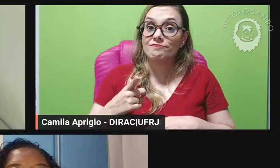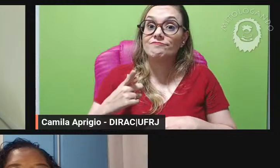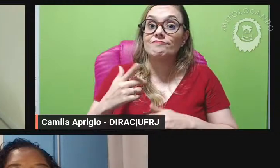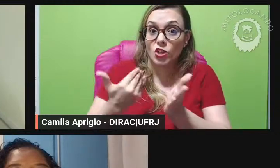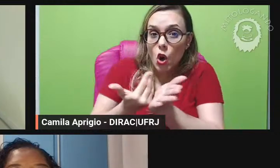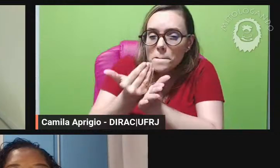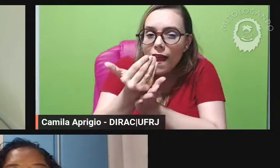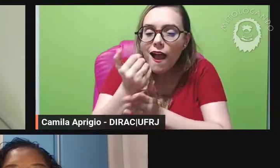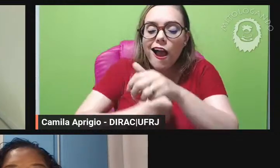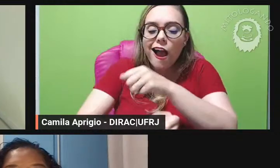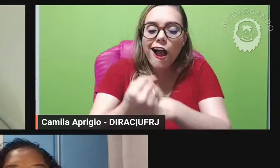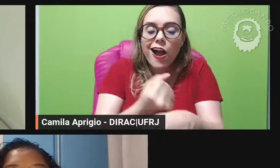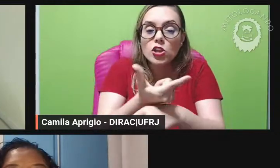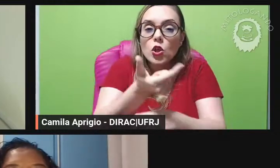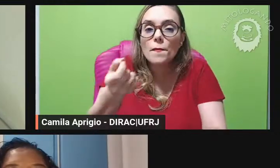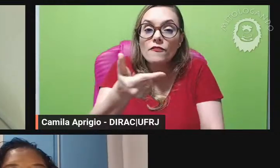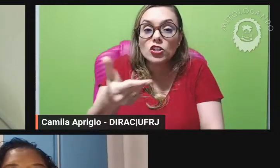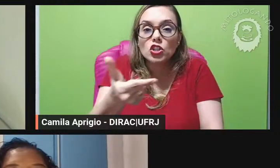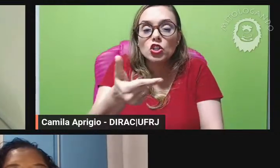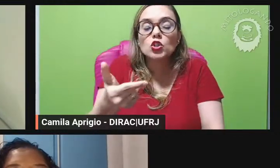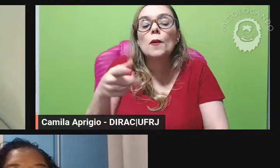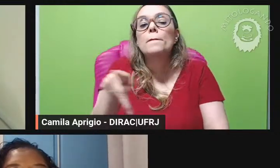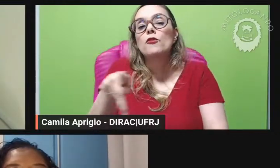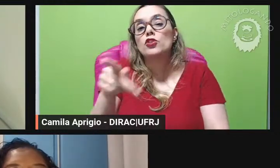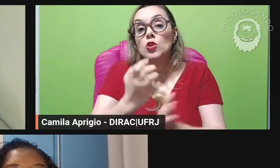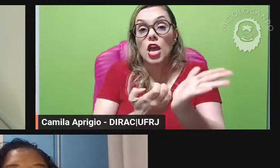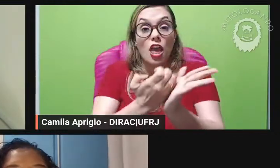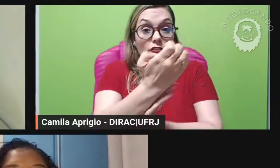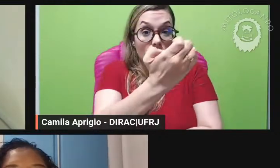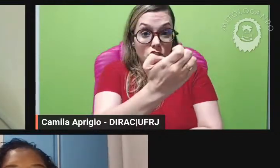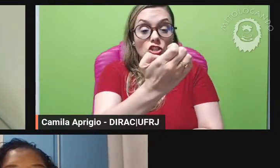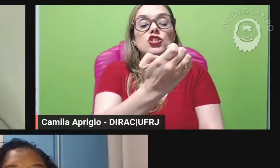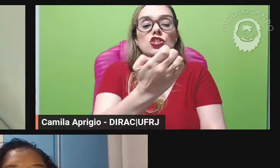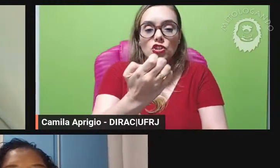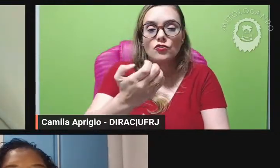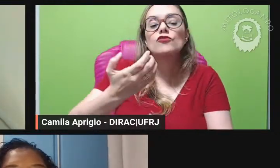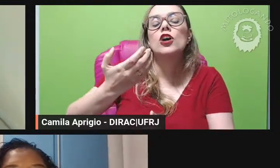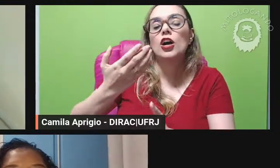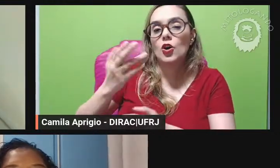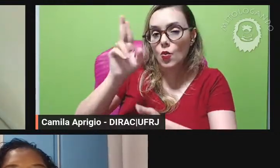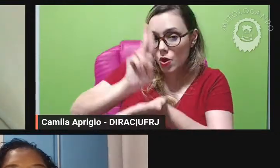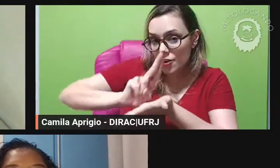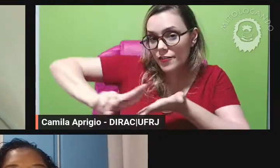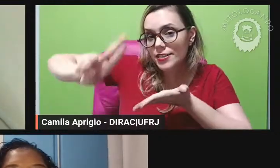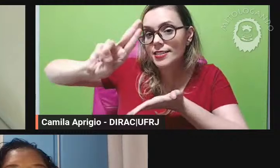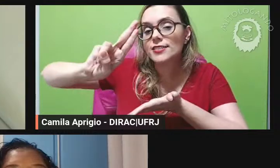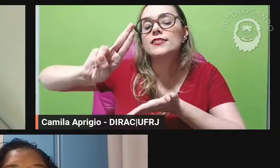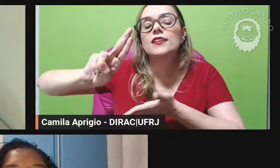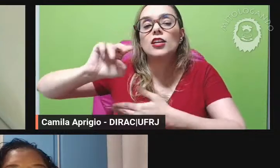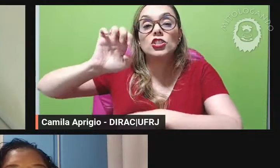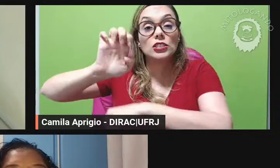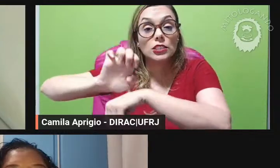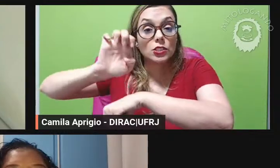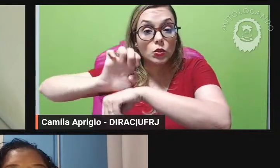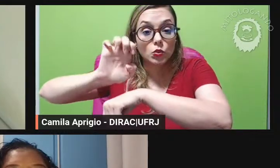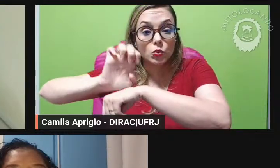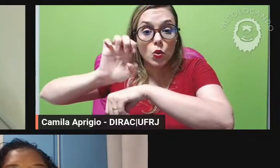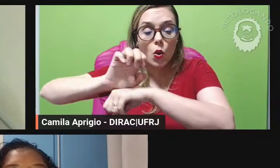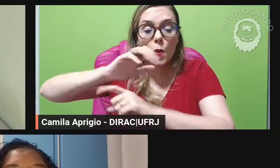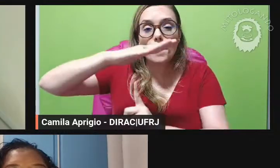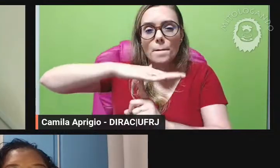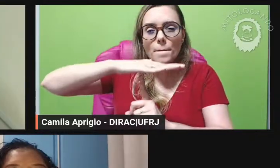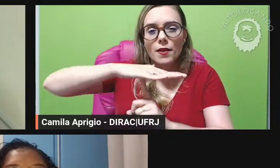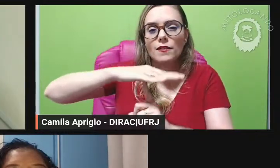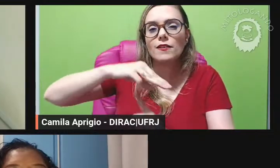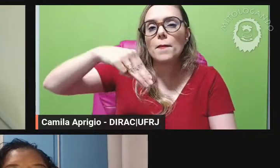professora efetiva na Universidade Estadual de Maringá ocupando a função de professora de junto no departamento de